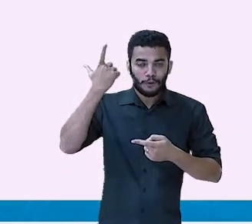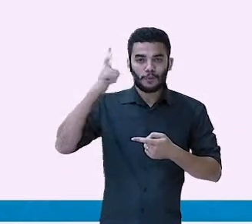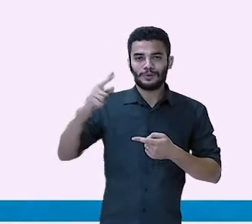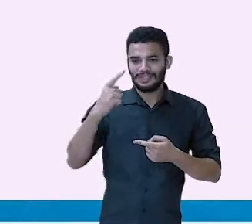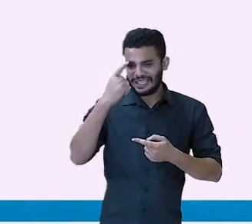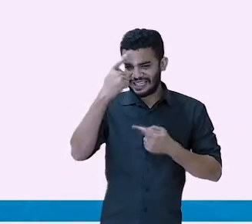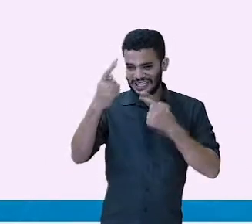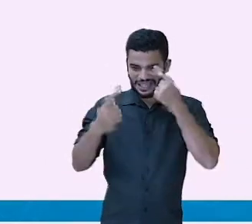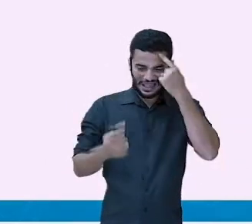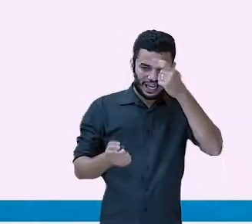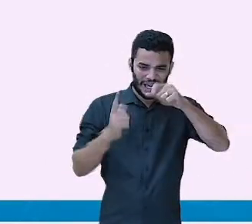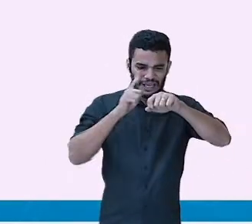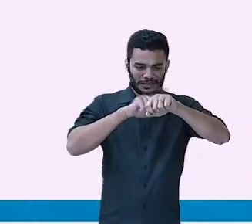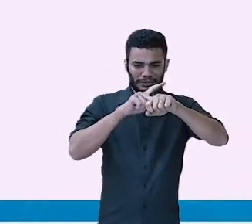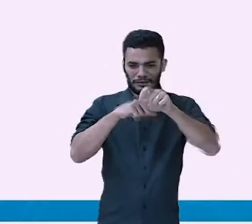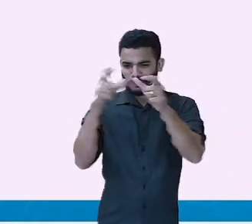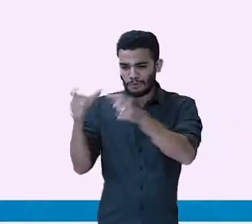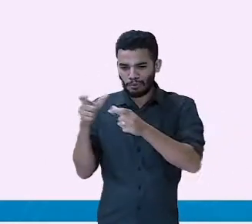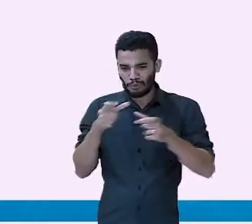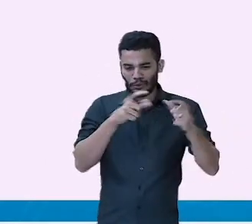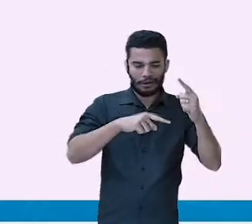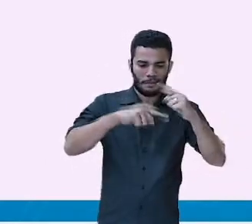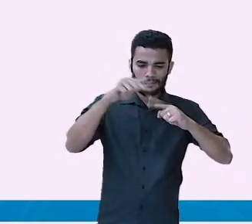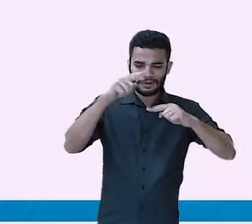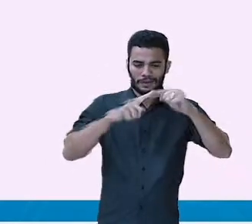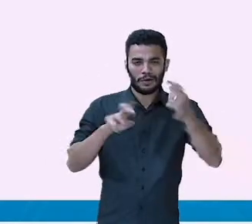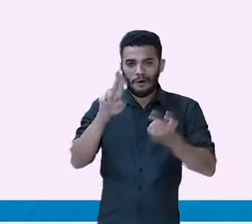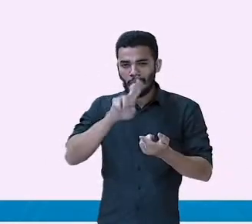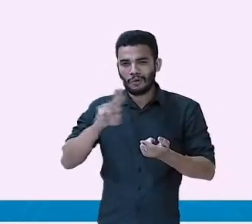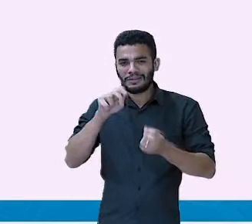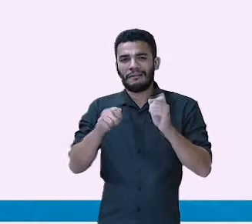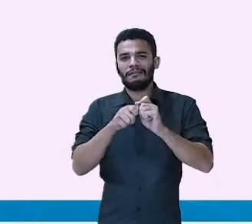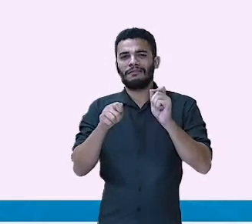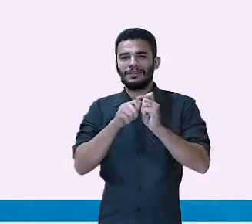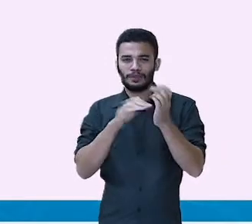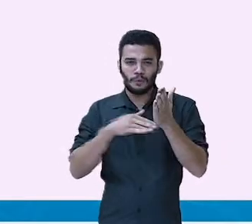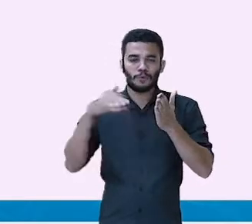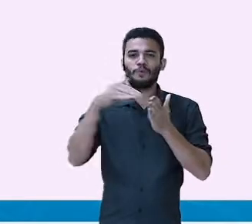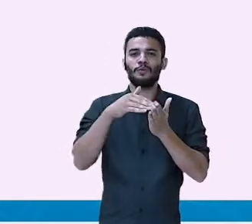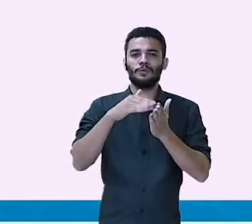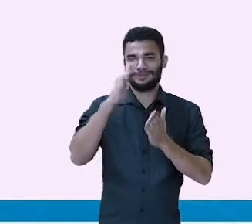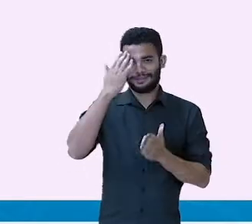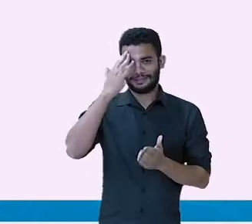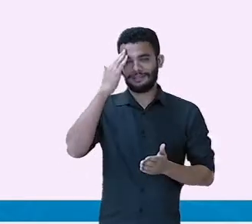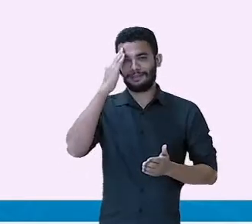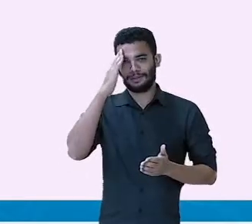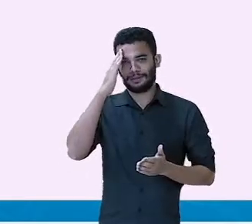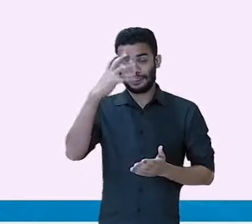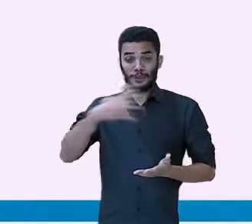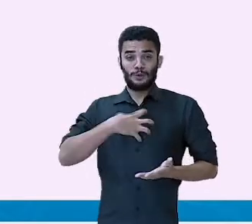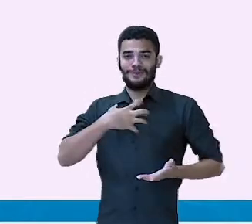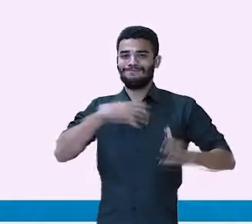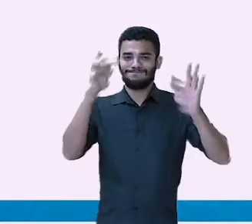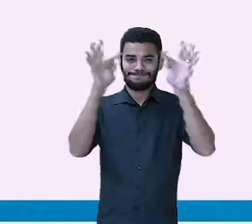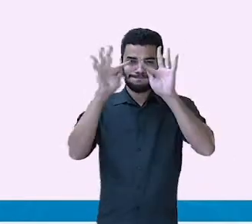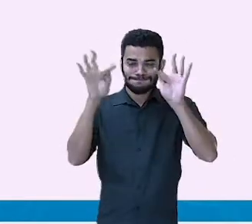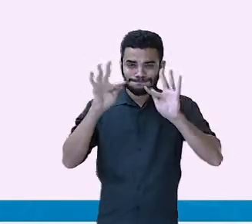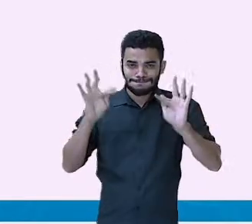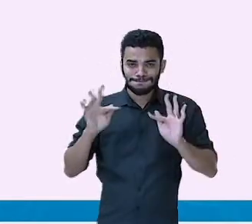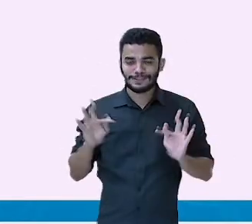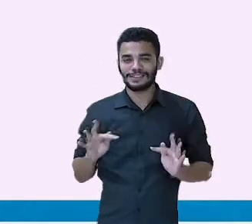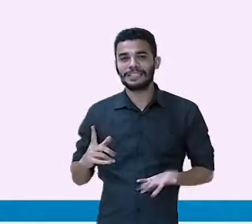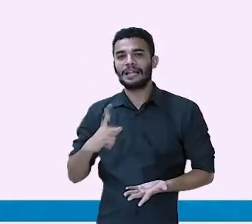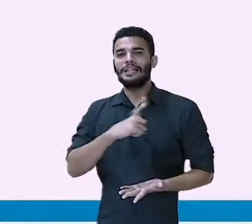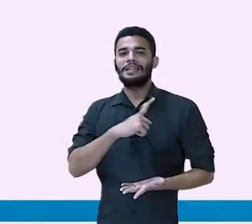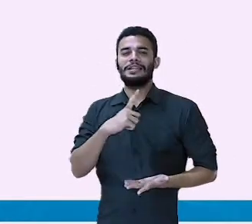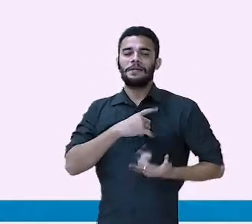o lugar e os objetos. Lembraram? É isso aí, é fonte de alegria, de prazer e a gente tem